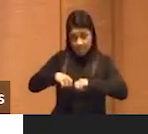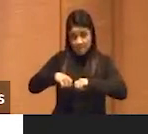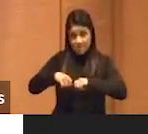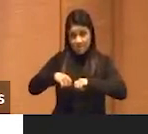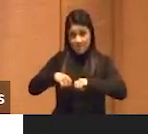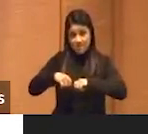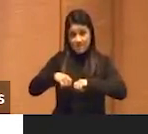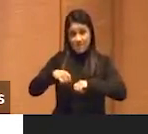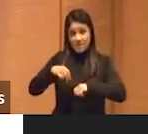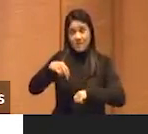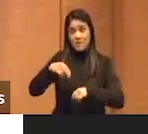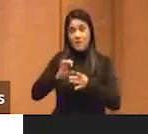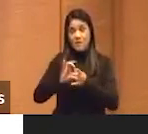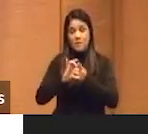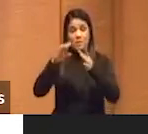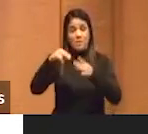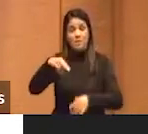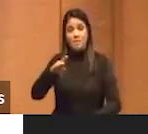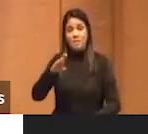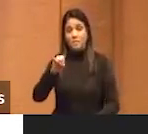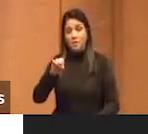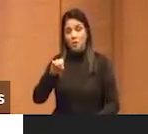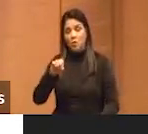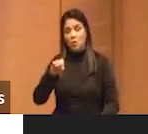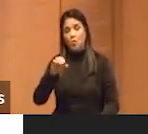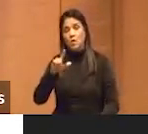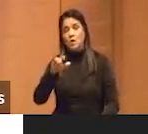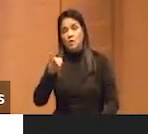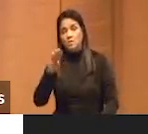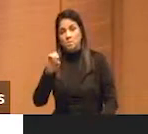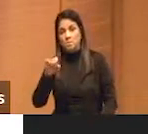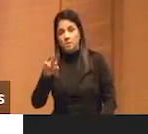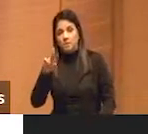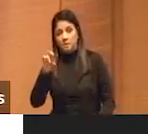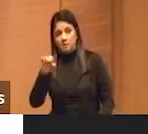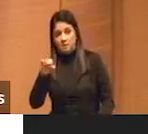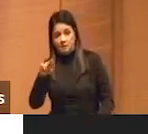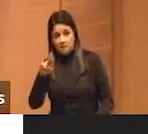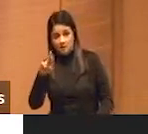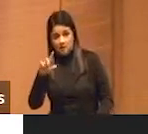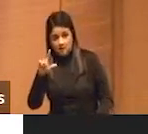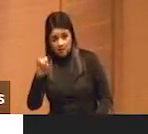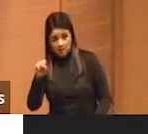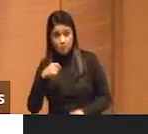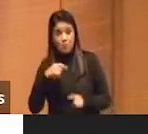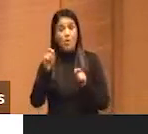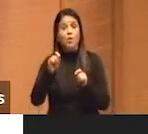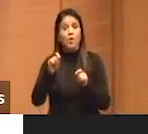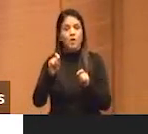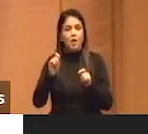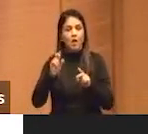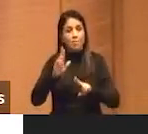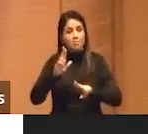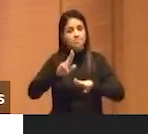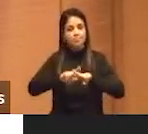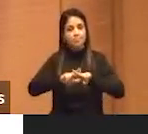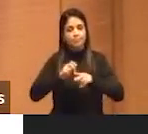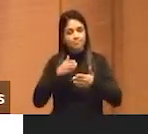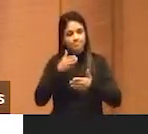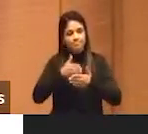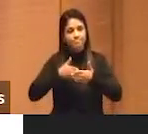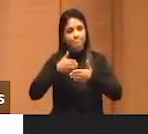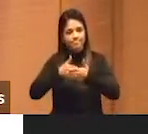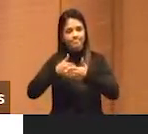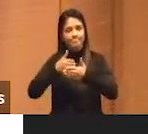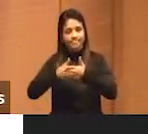neoliberalismo é naturalizar o capitalismo, então a gente acha assim, e a pandemia ajudou isso, a pandemia ajudou,